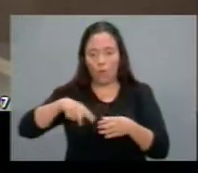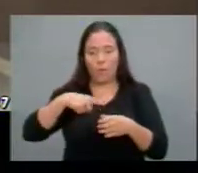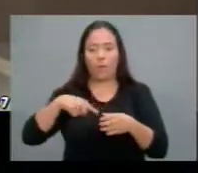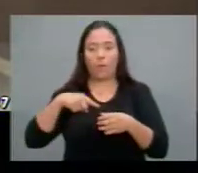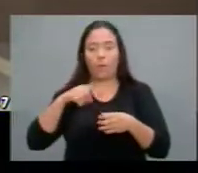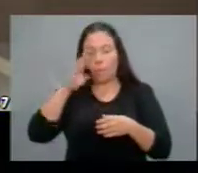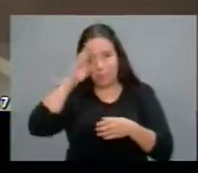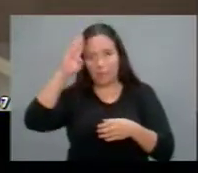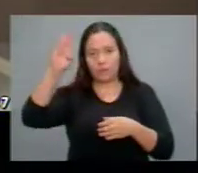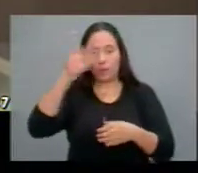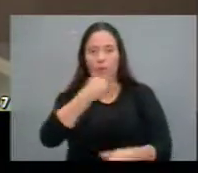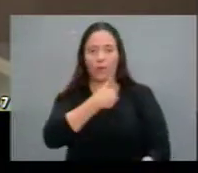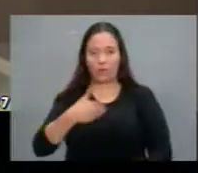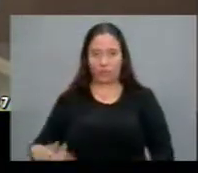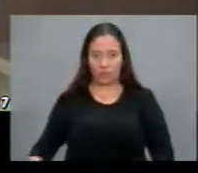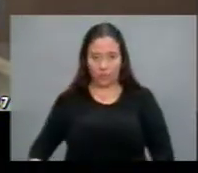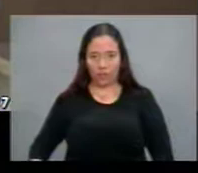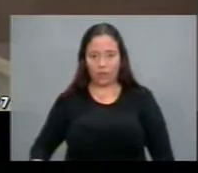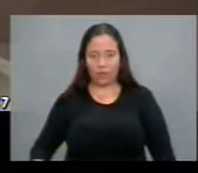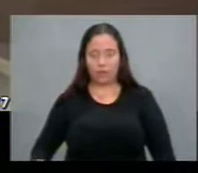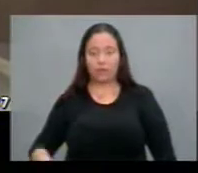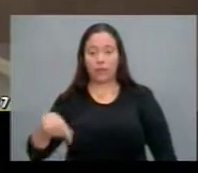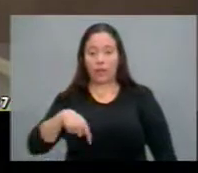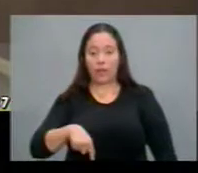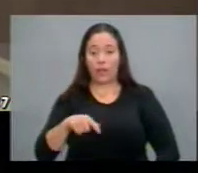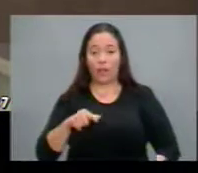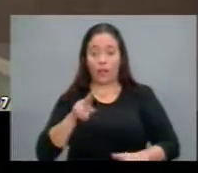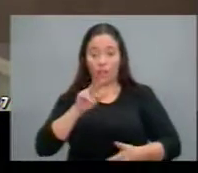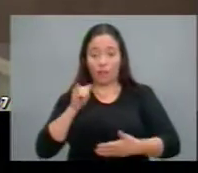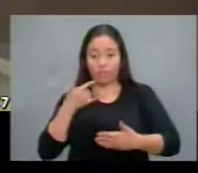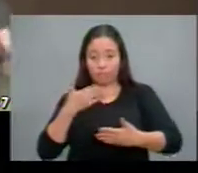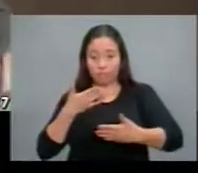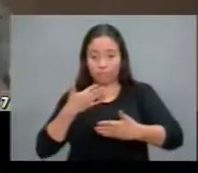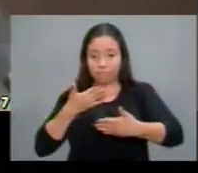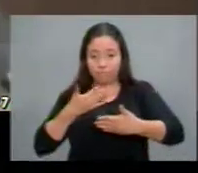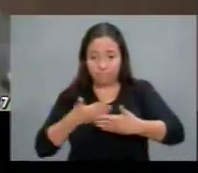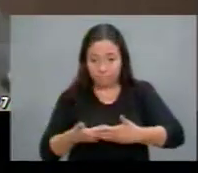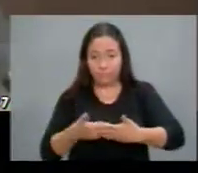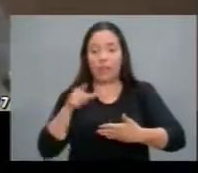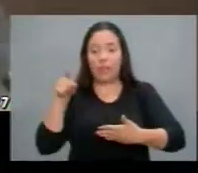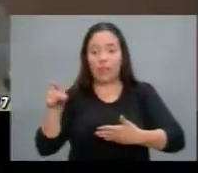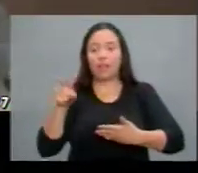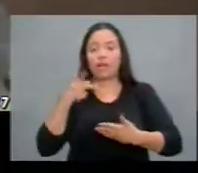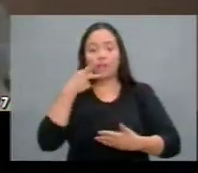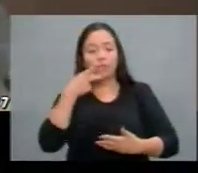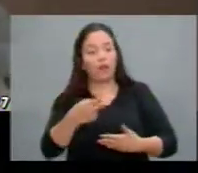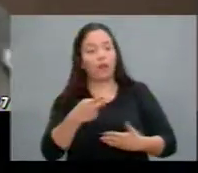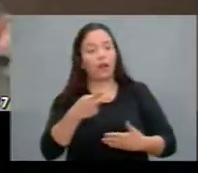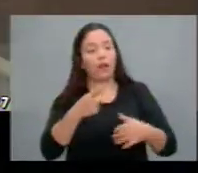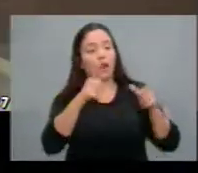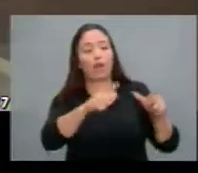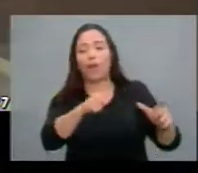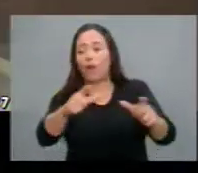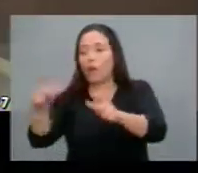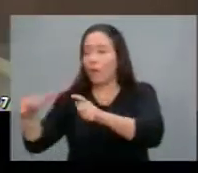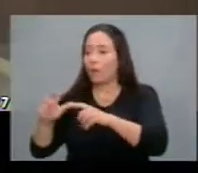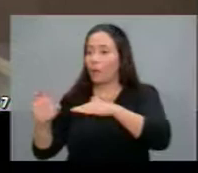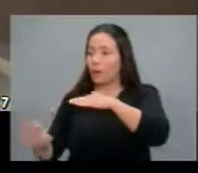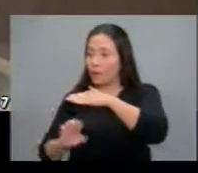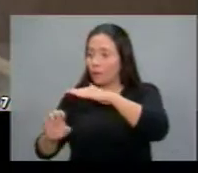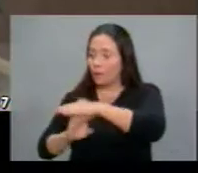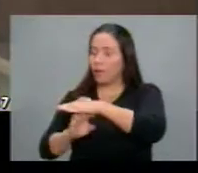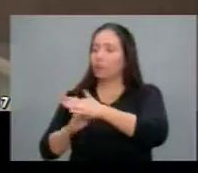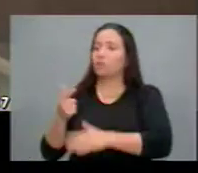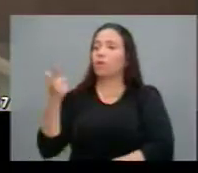Executivo, que vai, ao fim, ao cabo, determinar quais setores e empresas serão